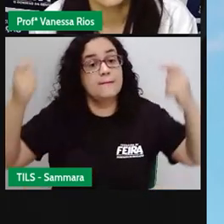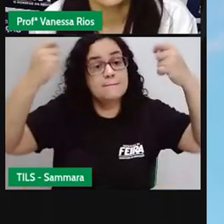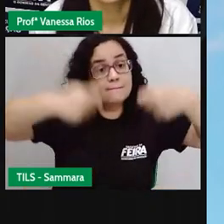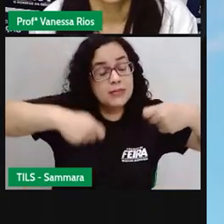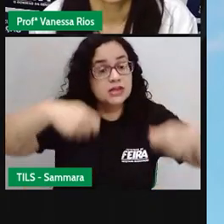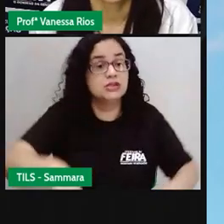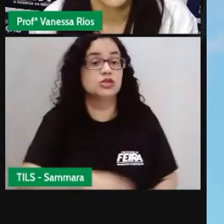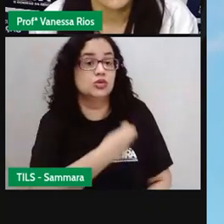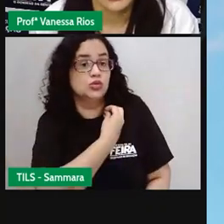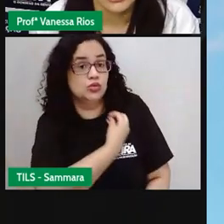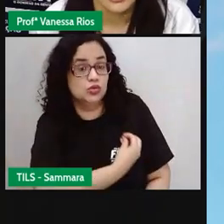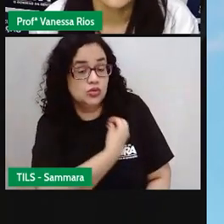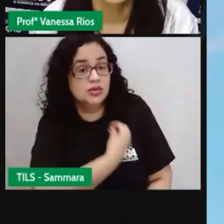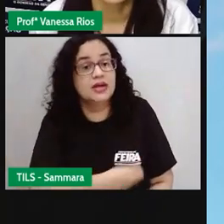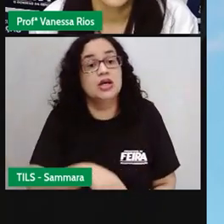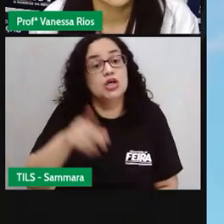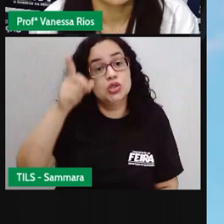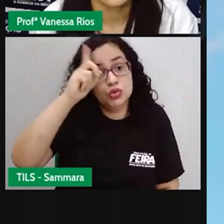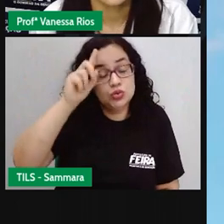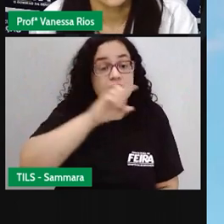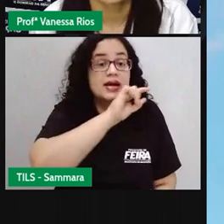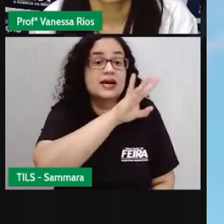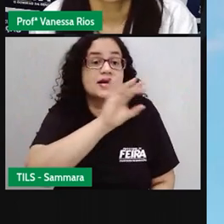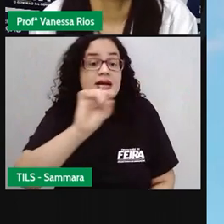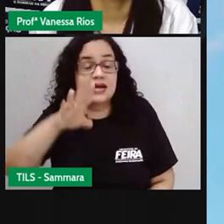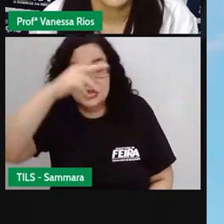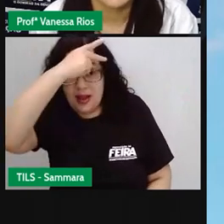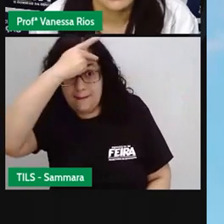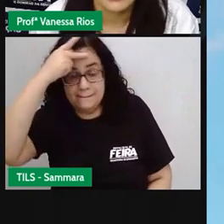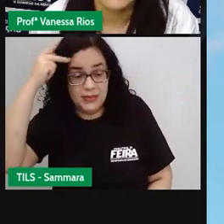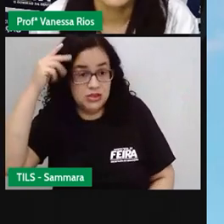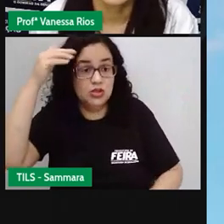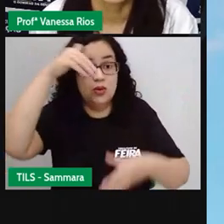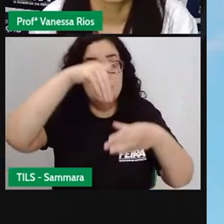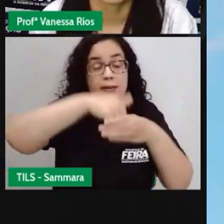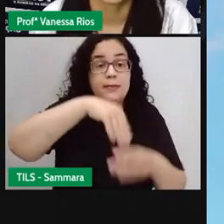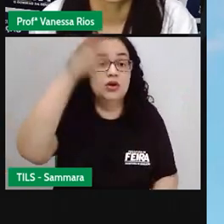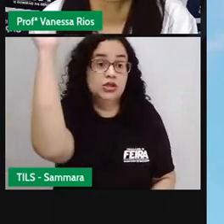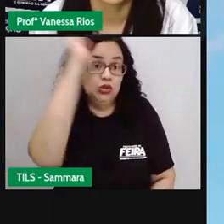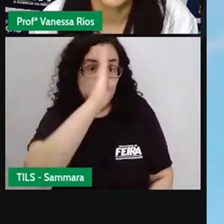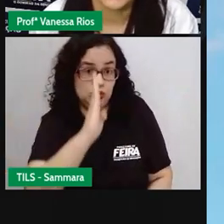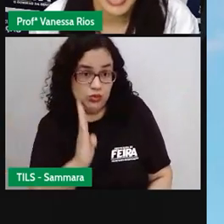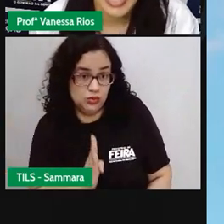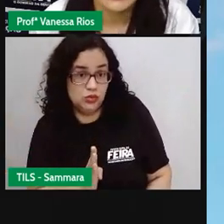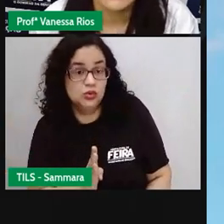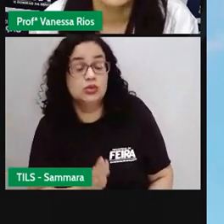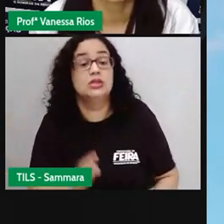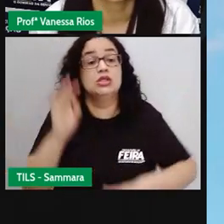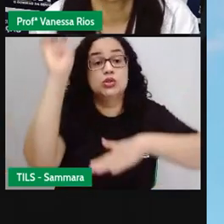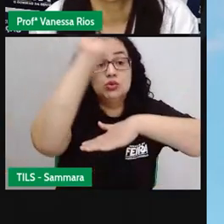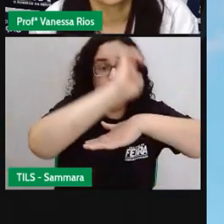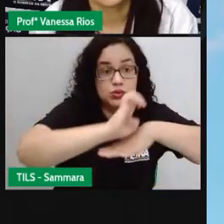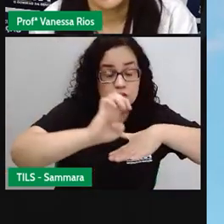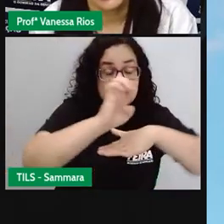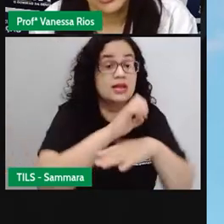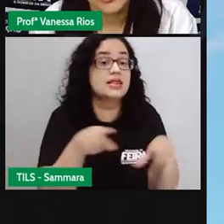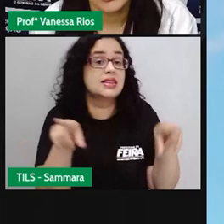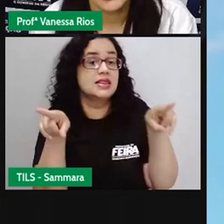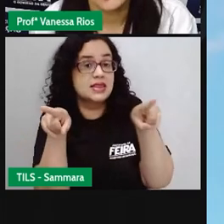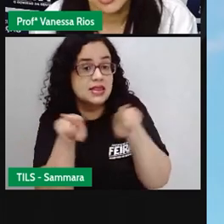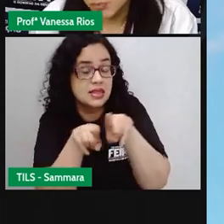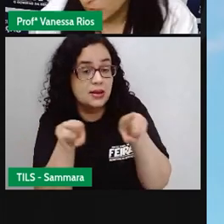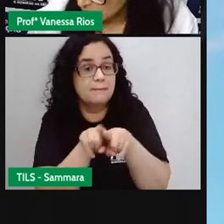aí à vida, ao dia a dia, de cada pessoa que mora no Brasil, que mora aí nos estados, que mora também